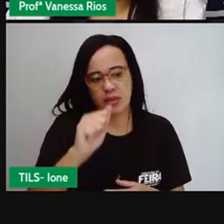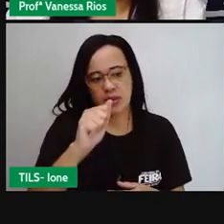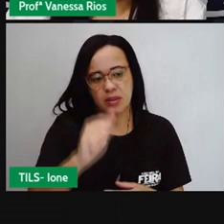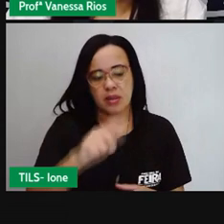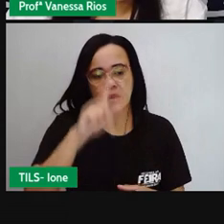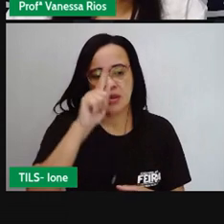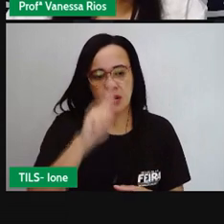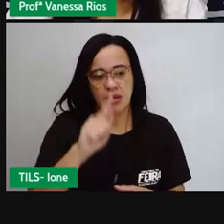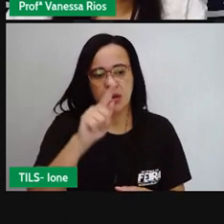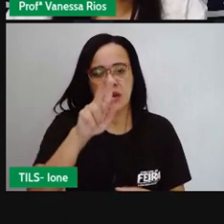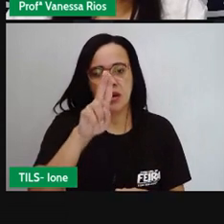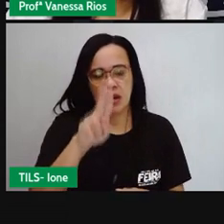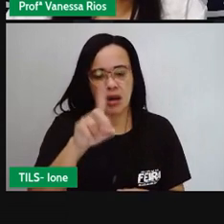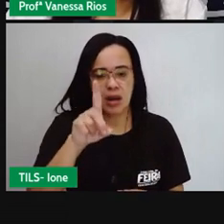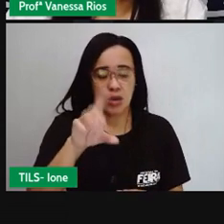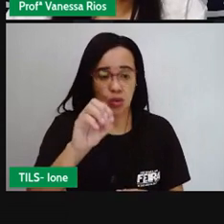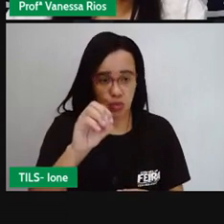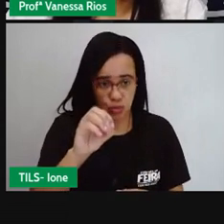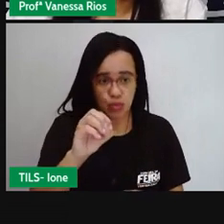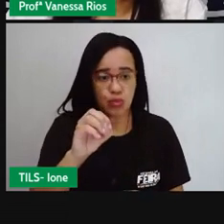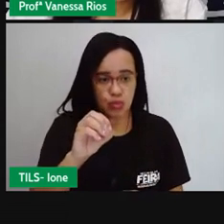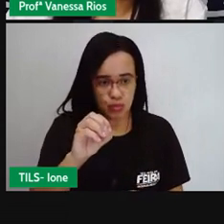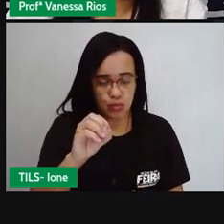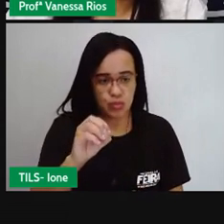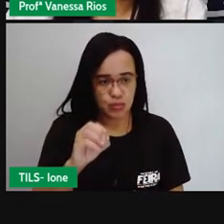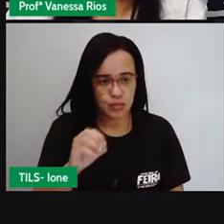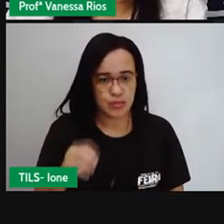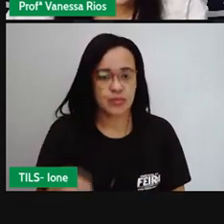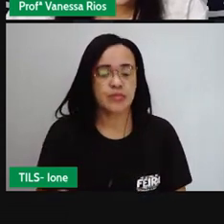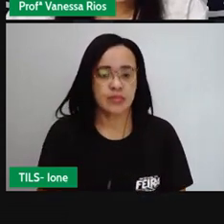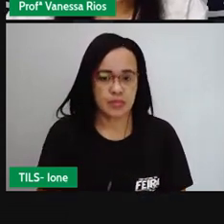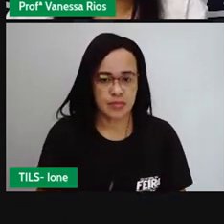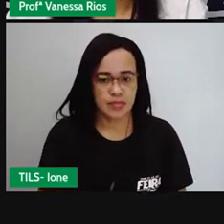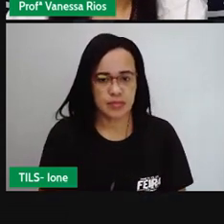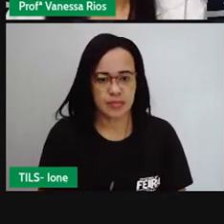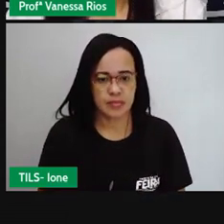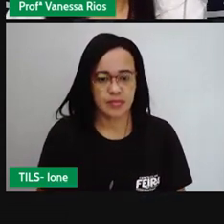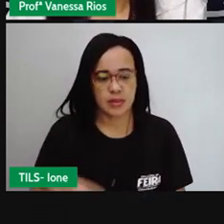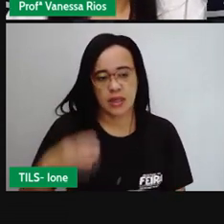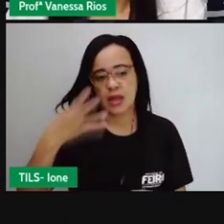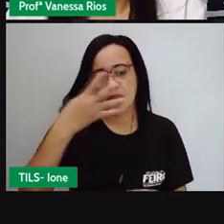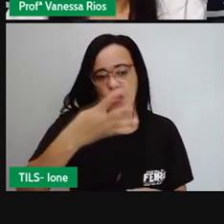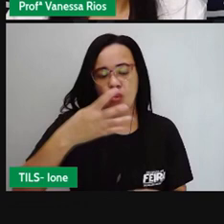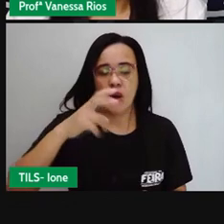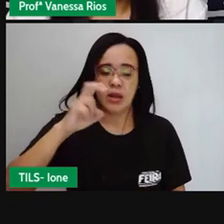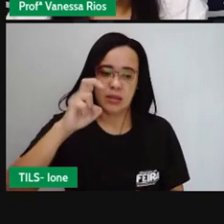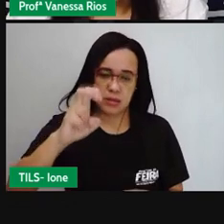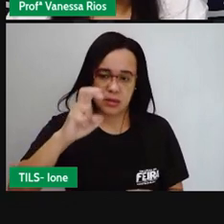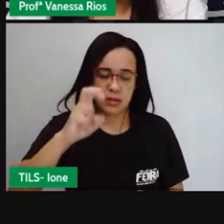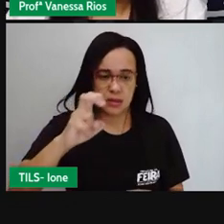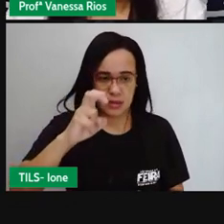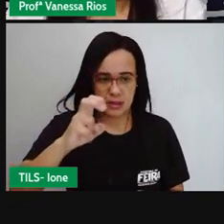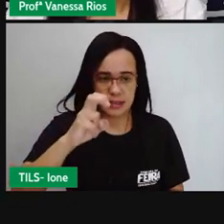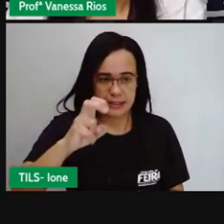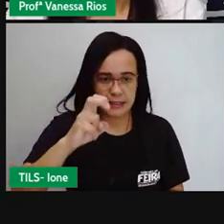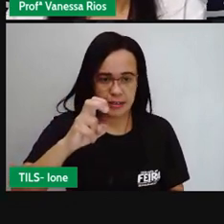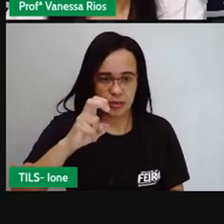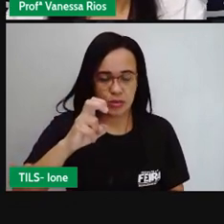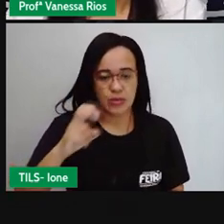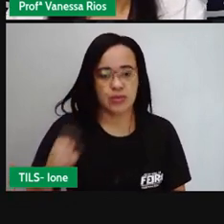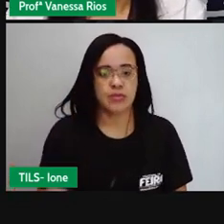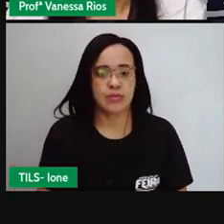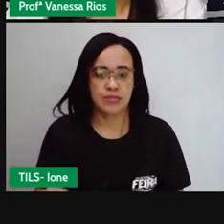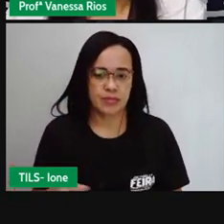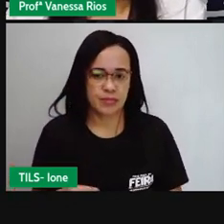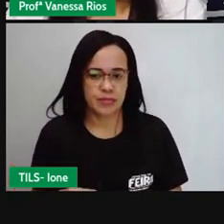transferidor, né, tem a medida aqui, ó, de 45 graus. Esse é o ângulo reto, a medida